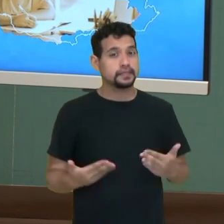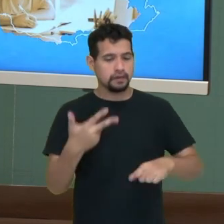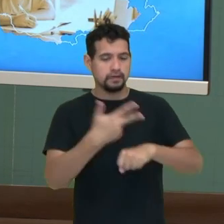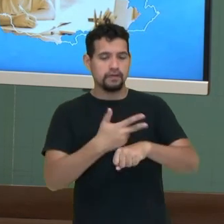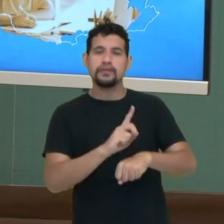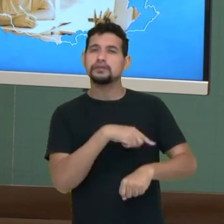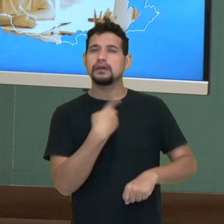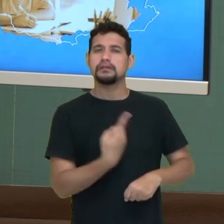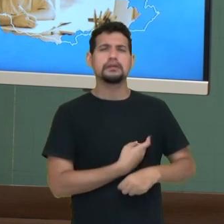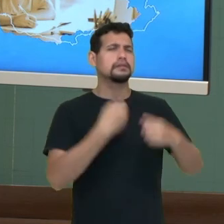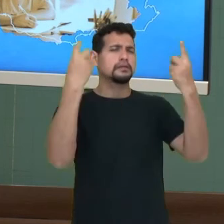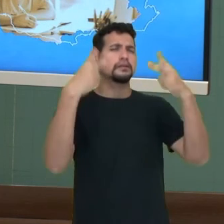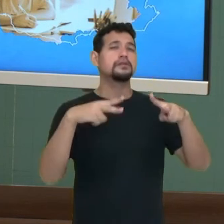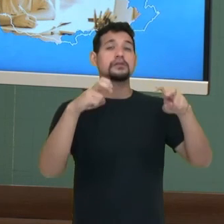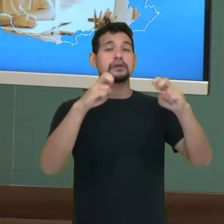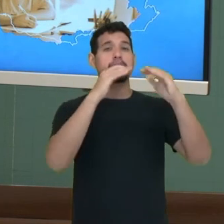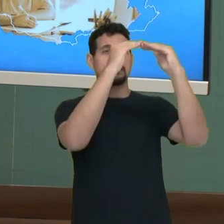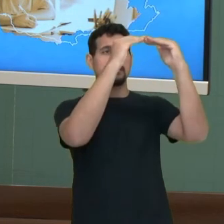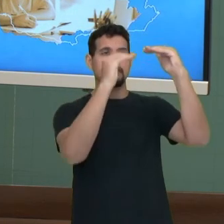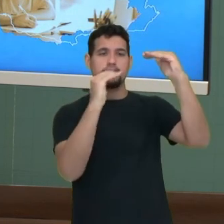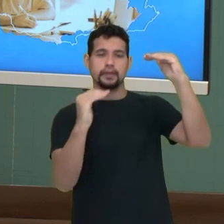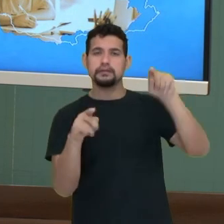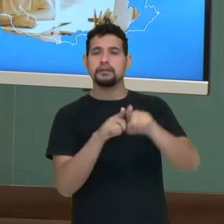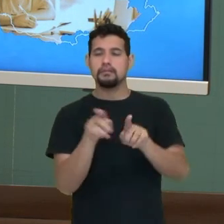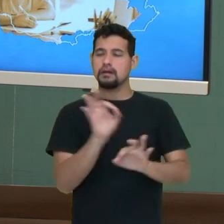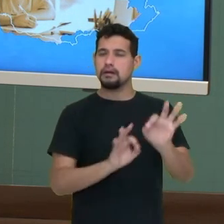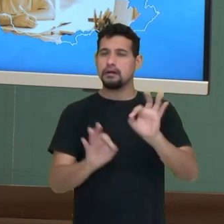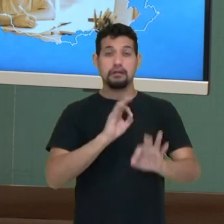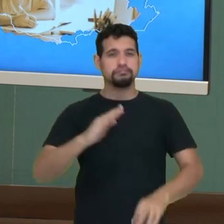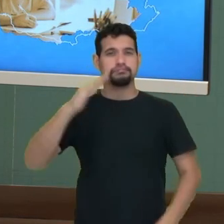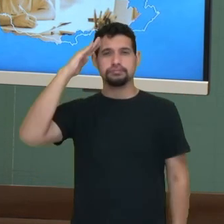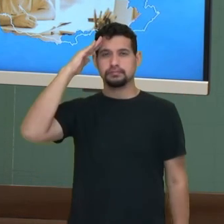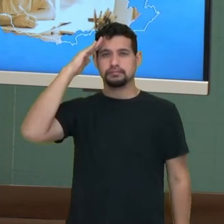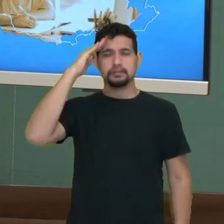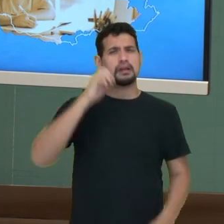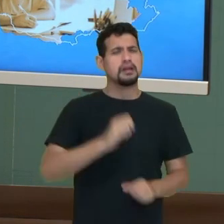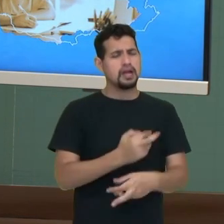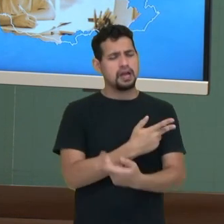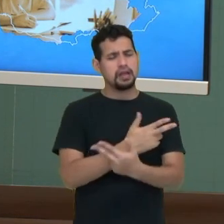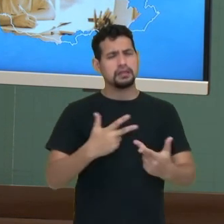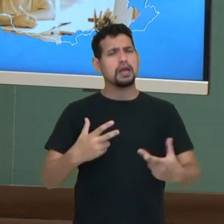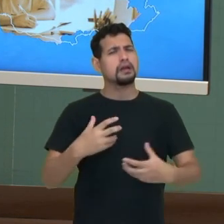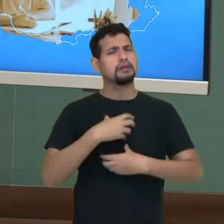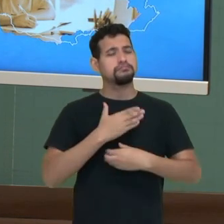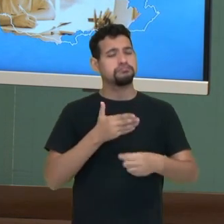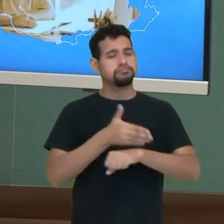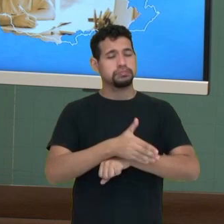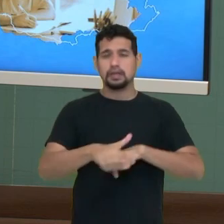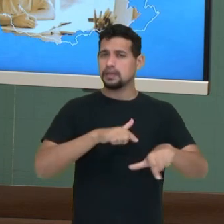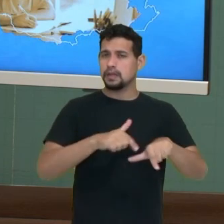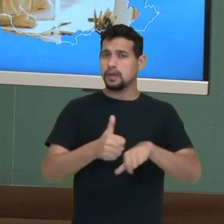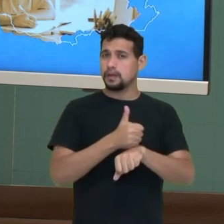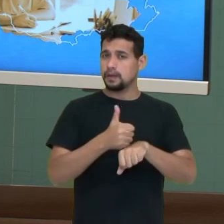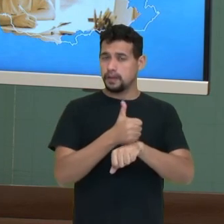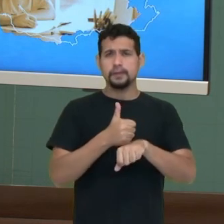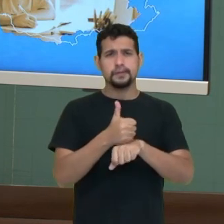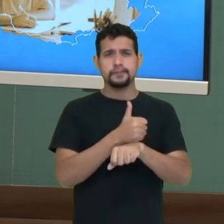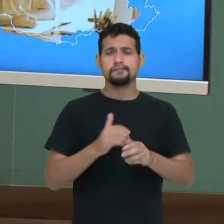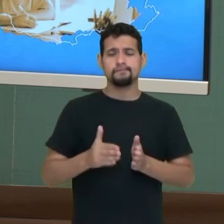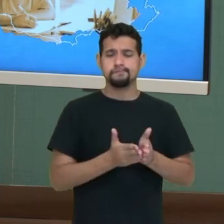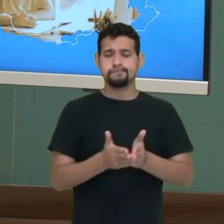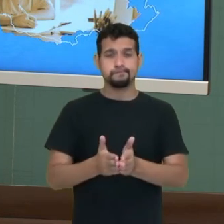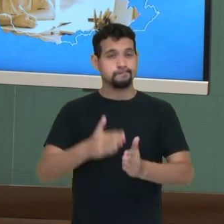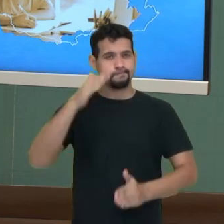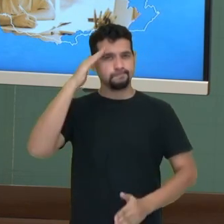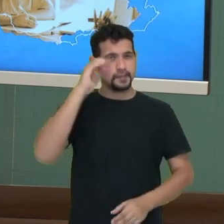neste vídeo nós falamos sobre hierarquia e organização militar, as possibilidades de atuação profissional na Marinha do